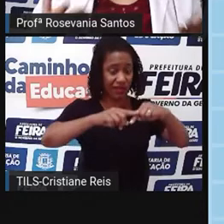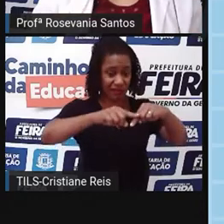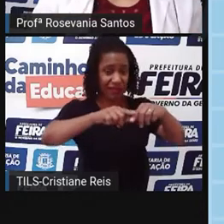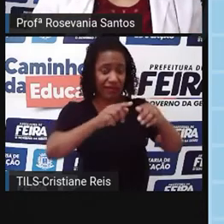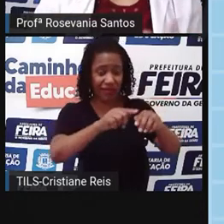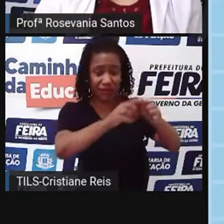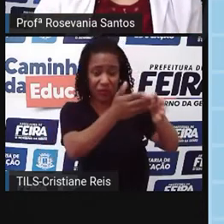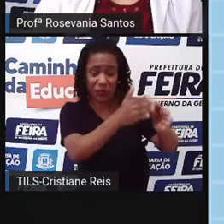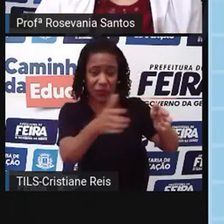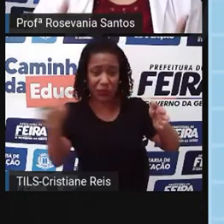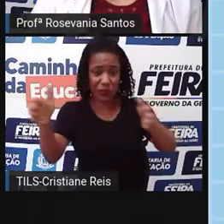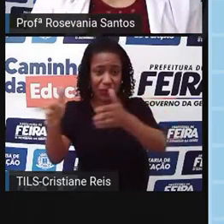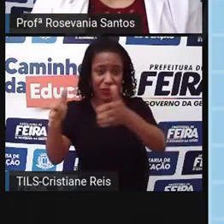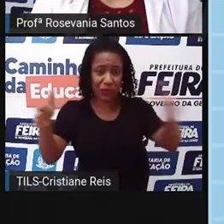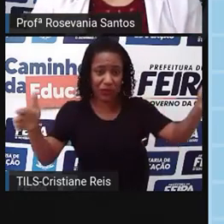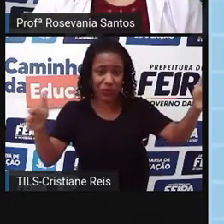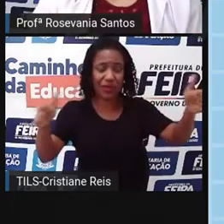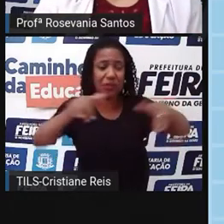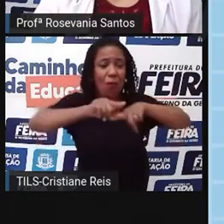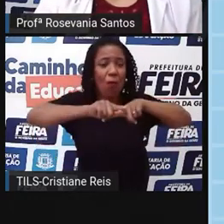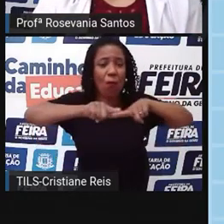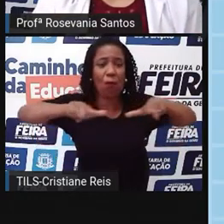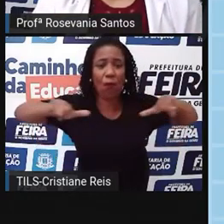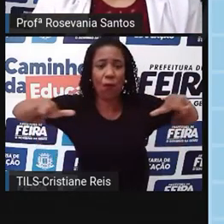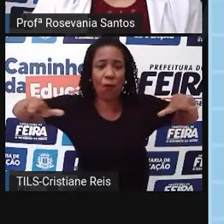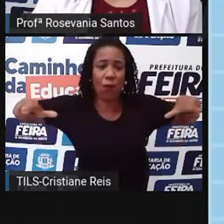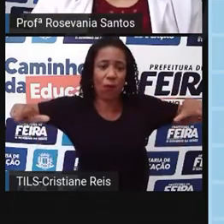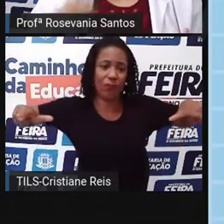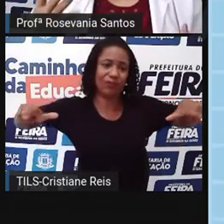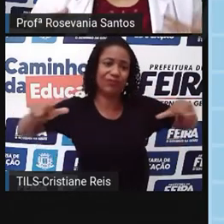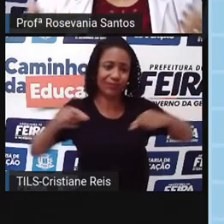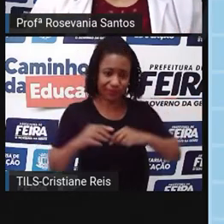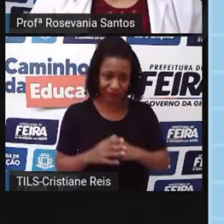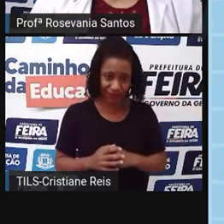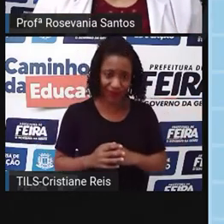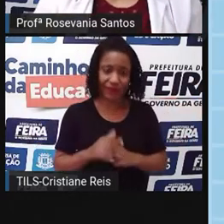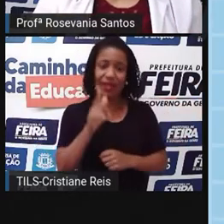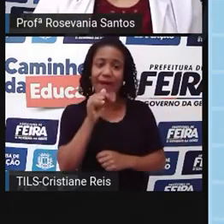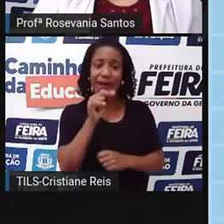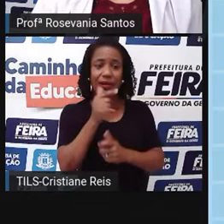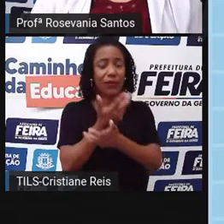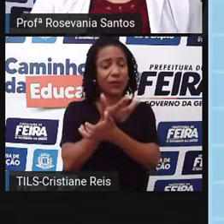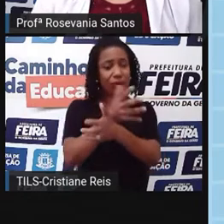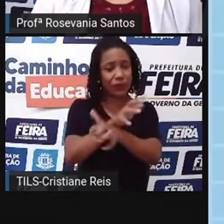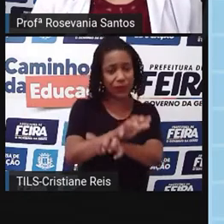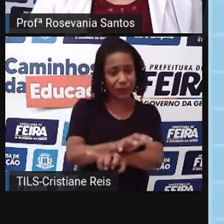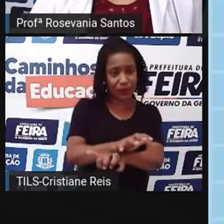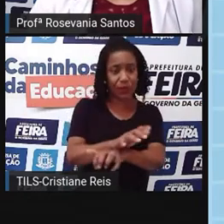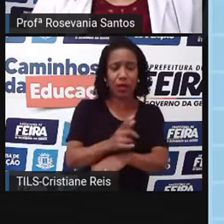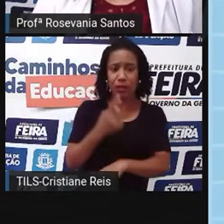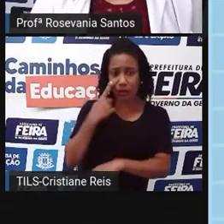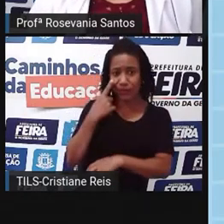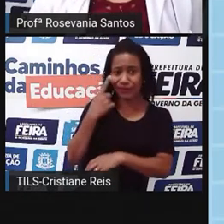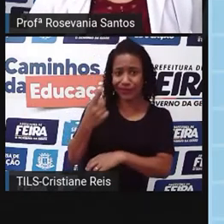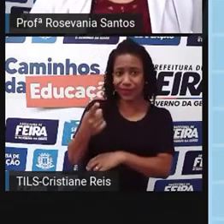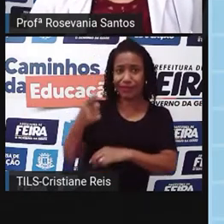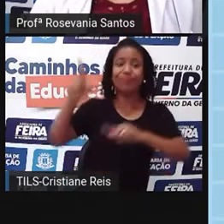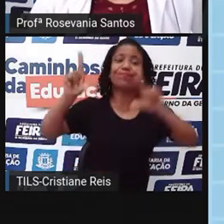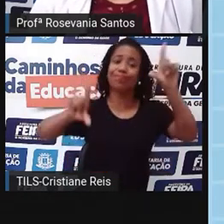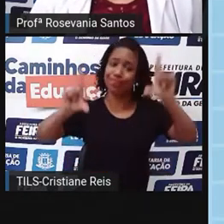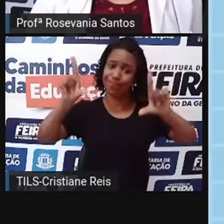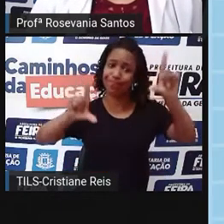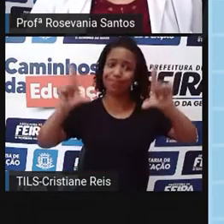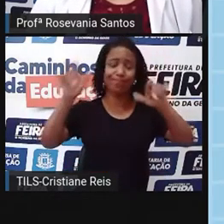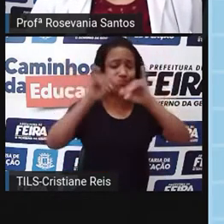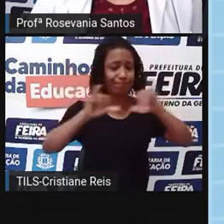fazendo provocou. E vem provocando toda essa escassez de água que a gente está ouvindo falar nos noticiários recentemente. Então, é